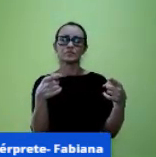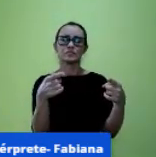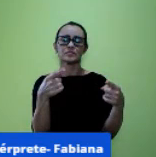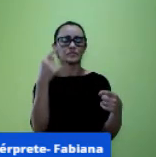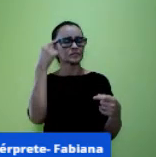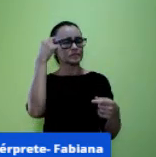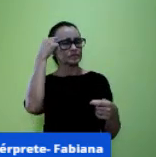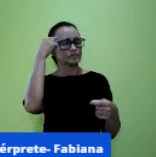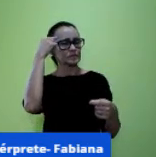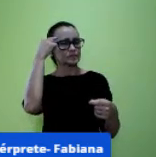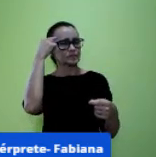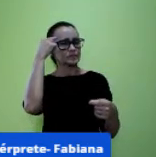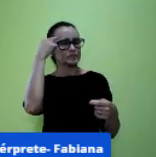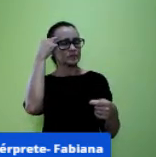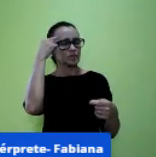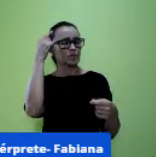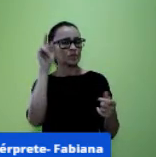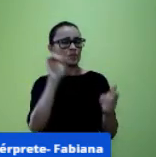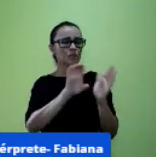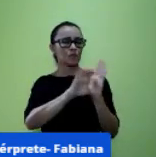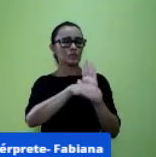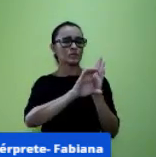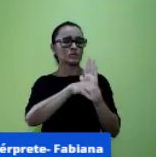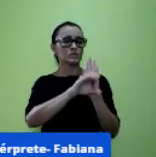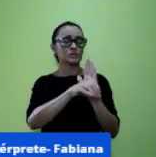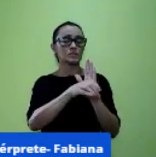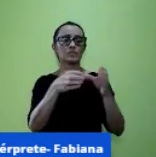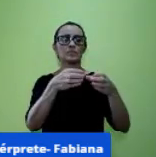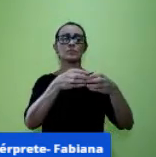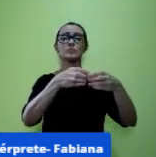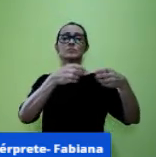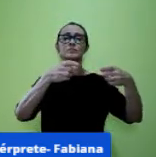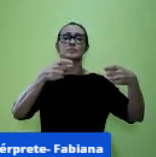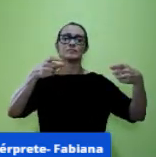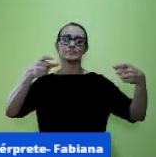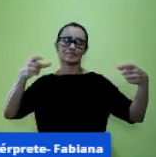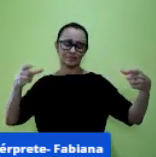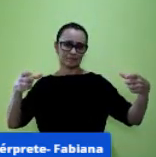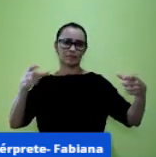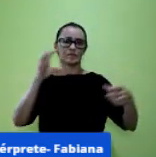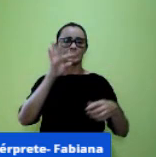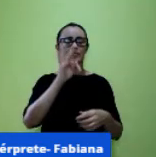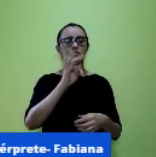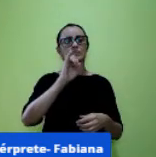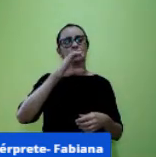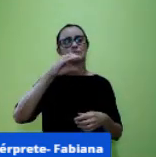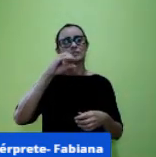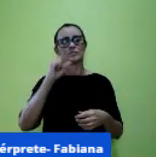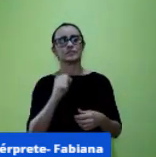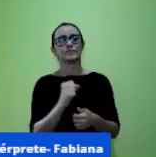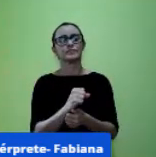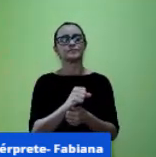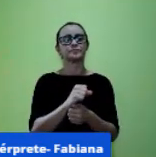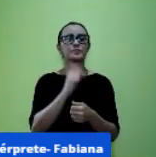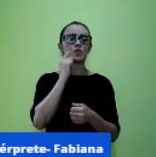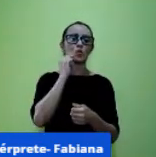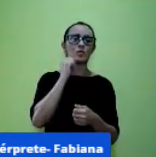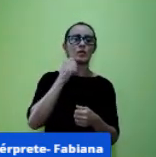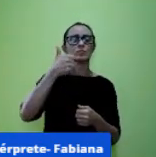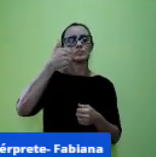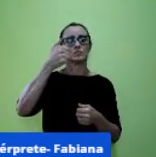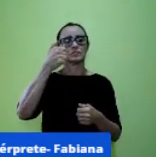conceito de tecnologia ele é muito além do que as TICS então uma caneta um lápis um